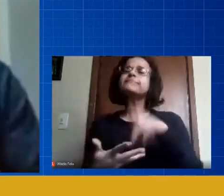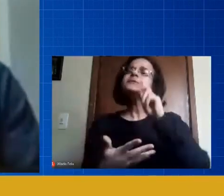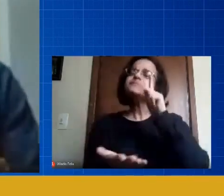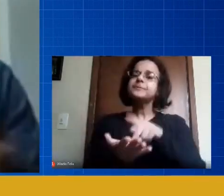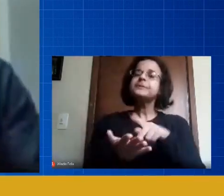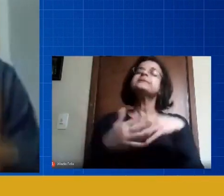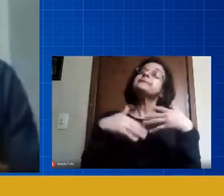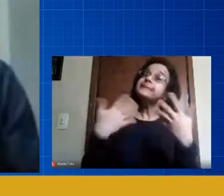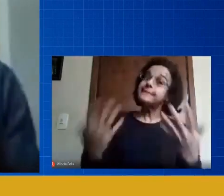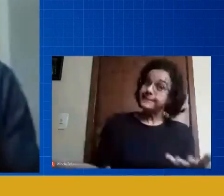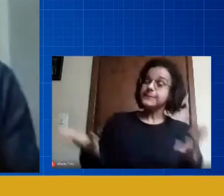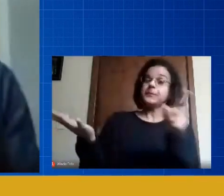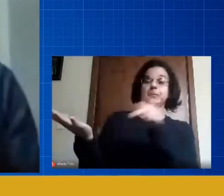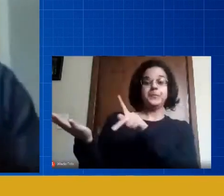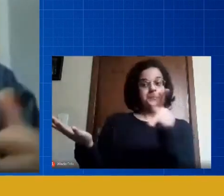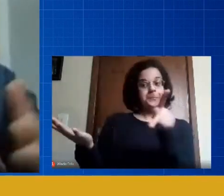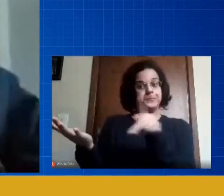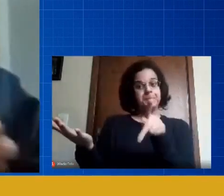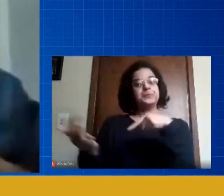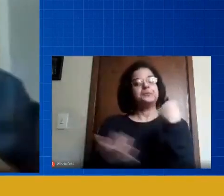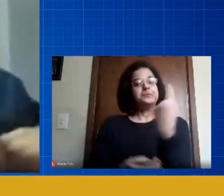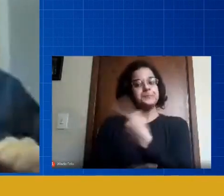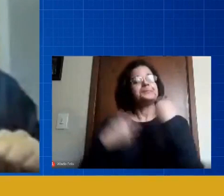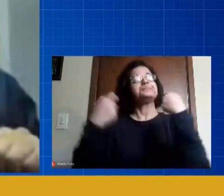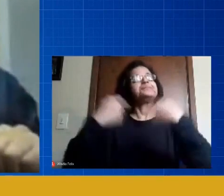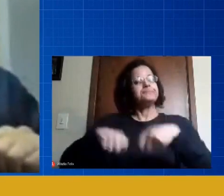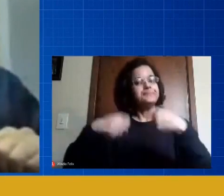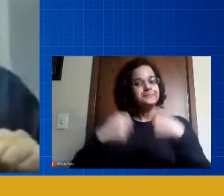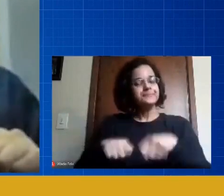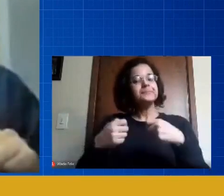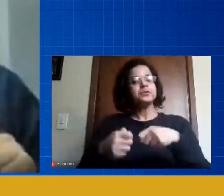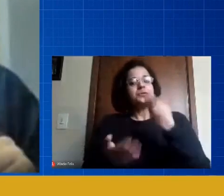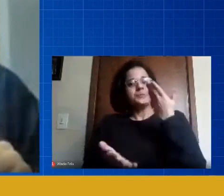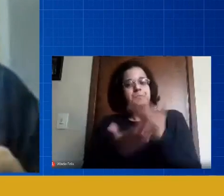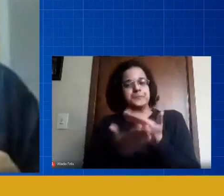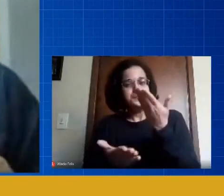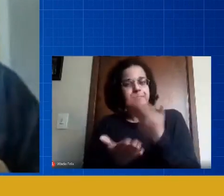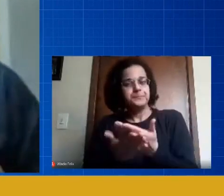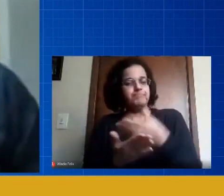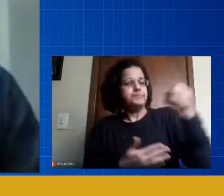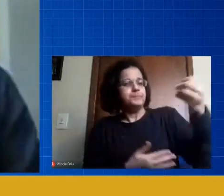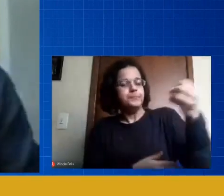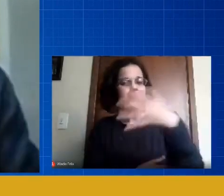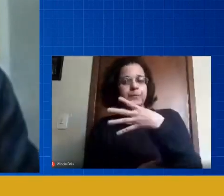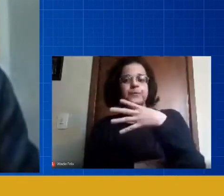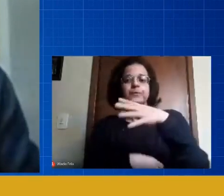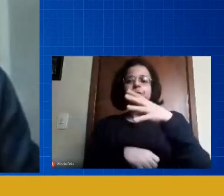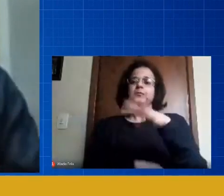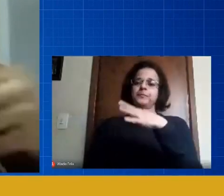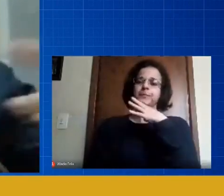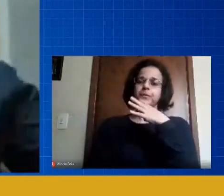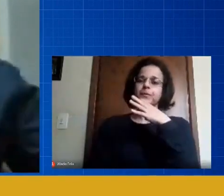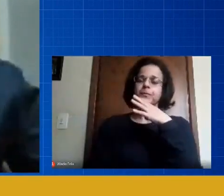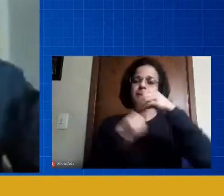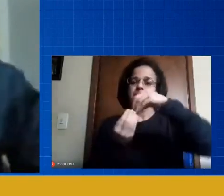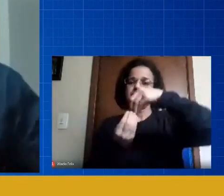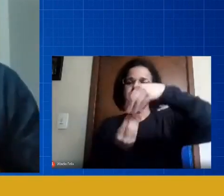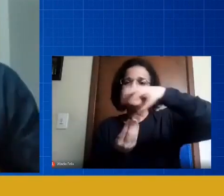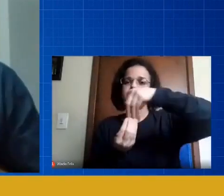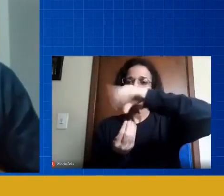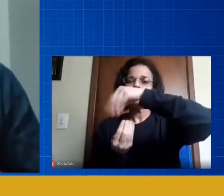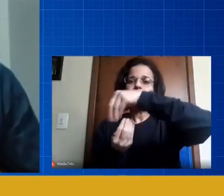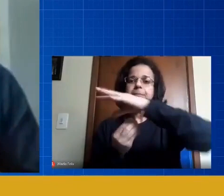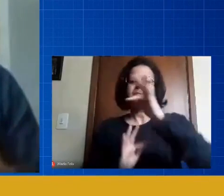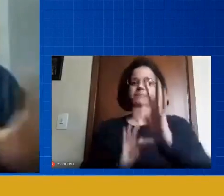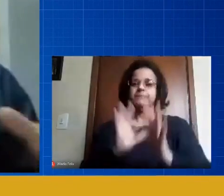a gente precisa se atualizar nós precisamos conhecer melhor as mídias a tecnologia